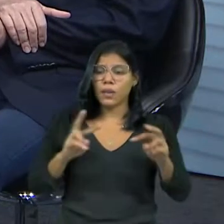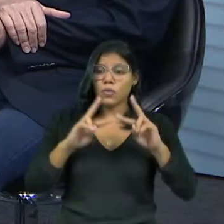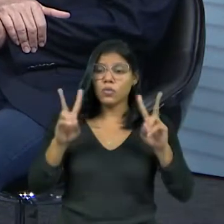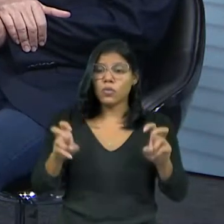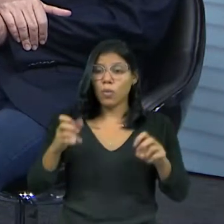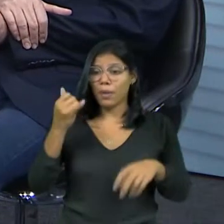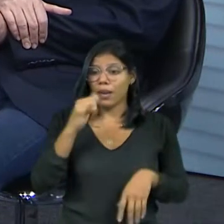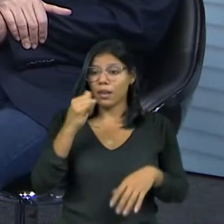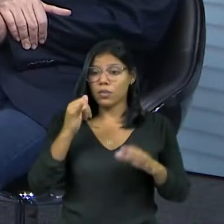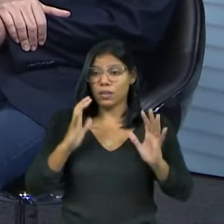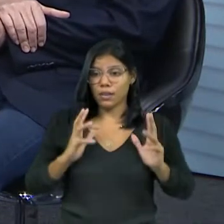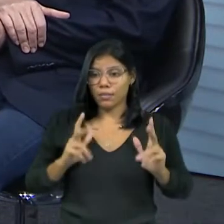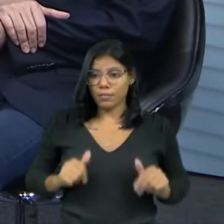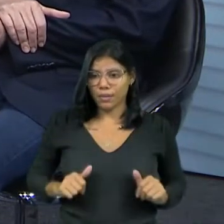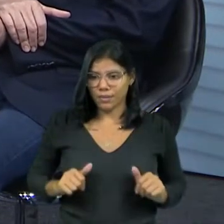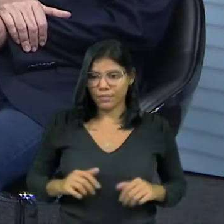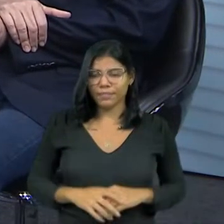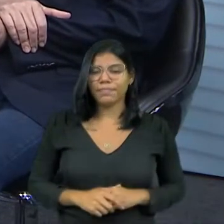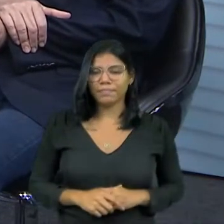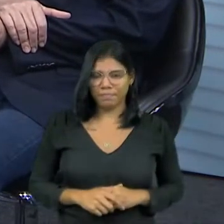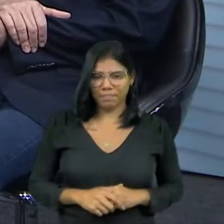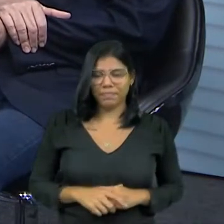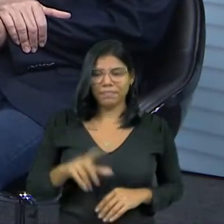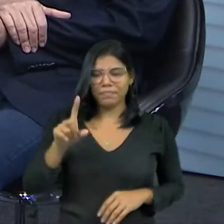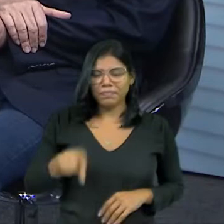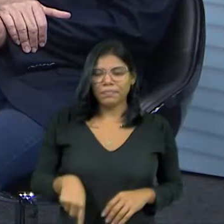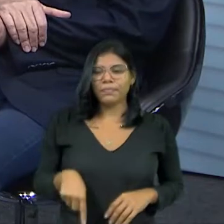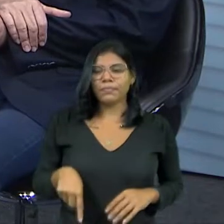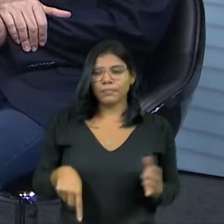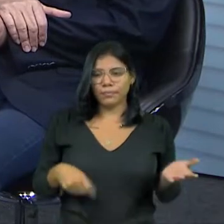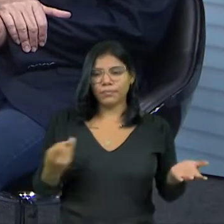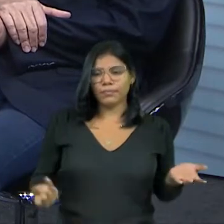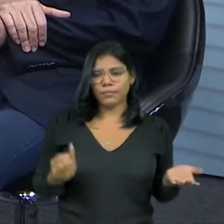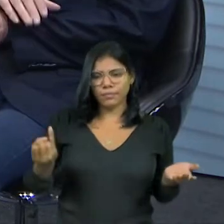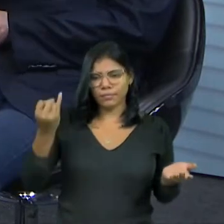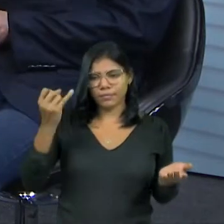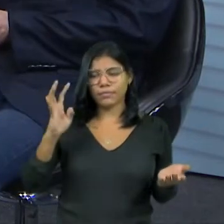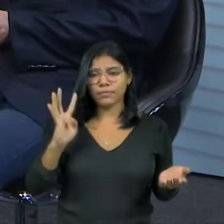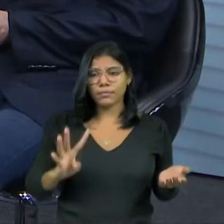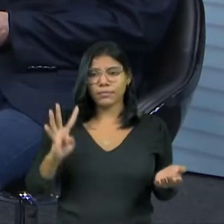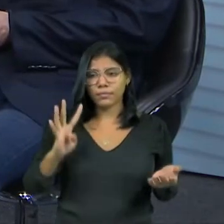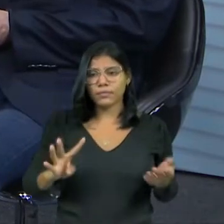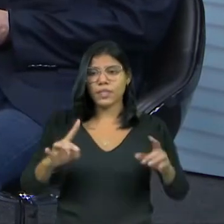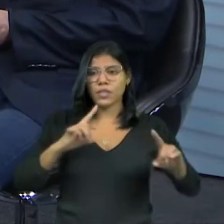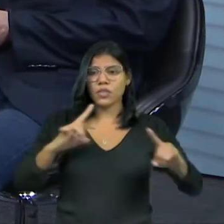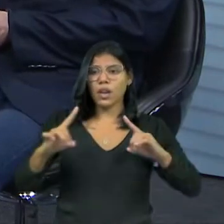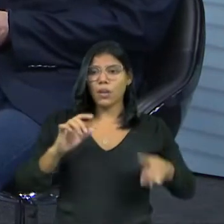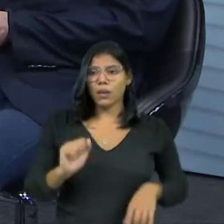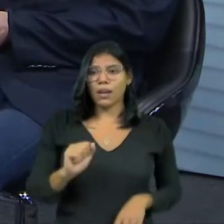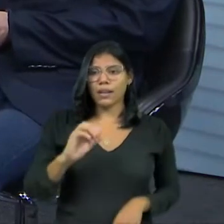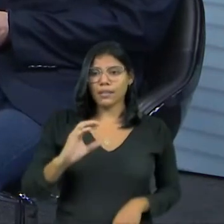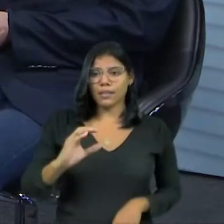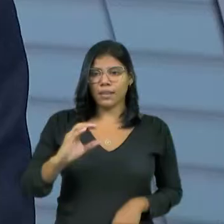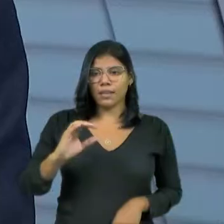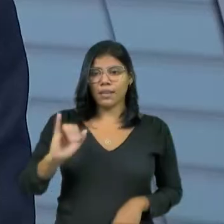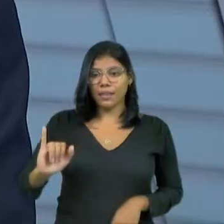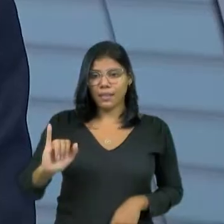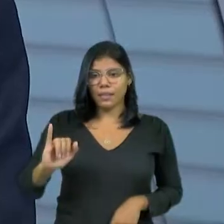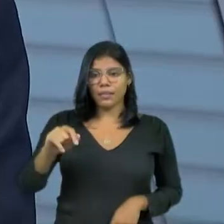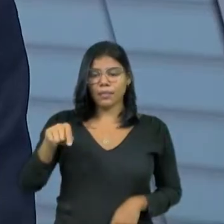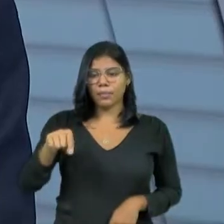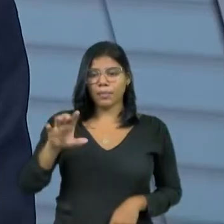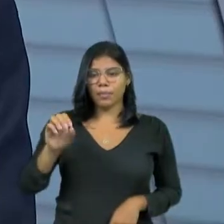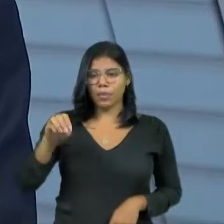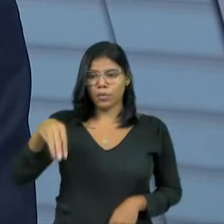renováveis. É muito legal. É dialogoaci.com. Quem quiser pode entrar